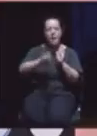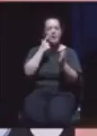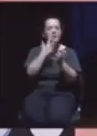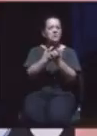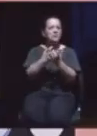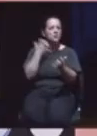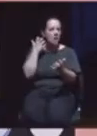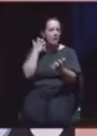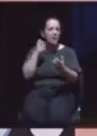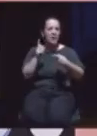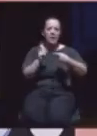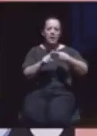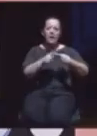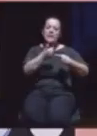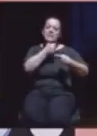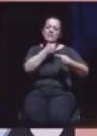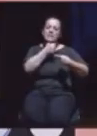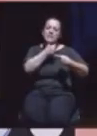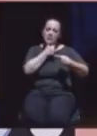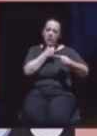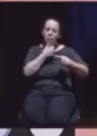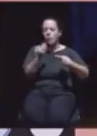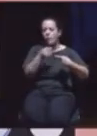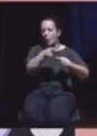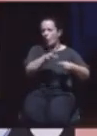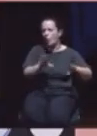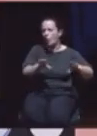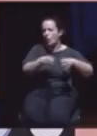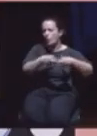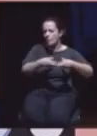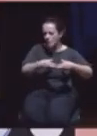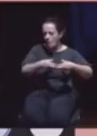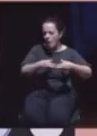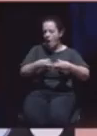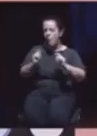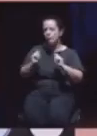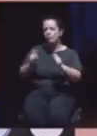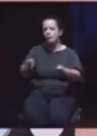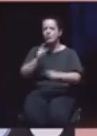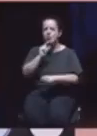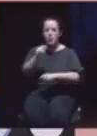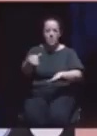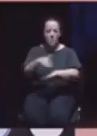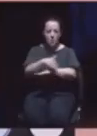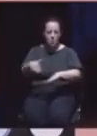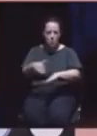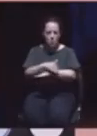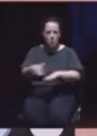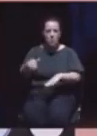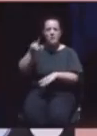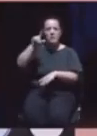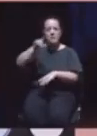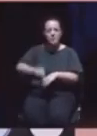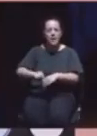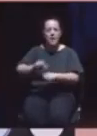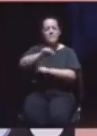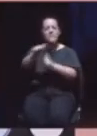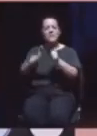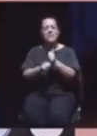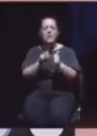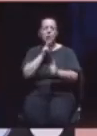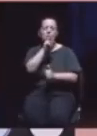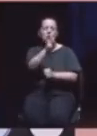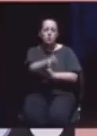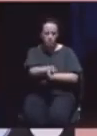as deliberações entretanto assumidas pela Comissão de Toponímia, bem como a resposta prestada pela variação sobre